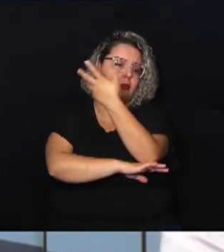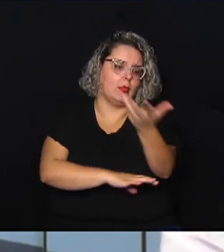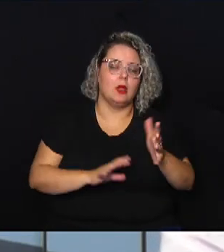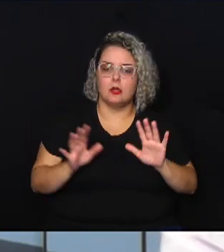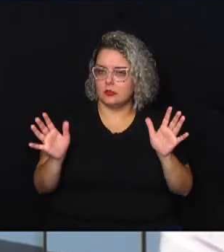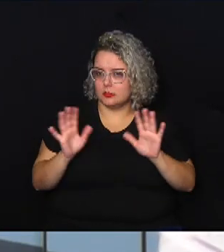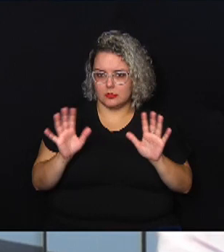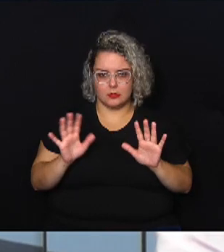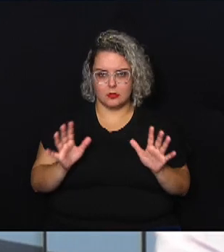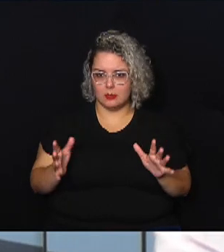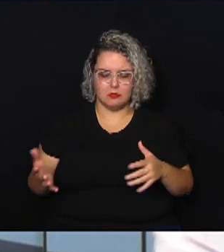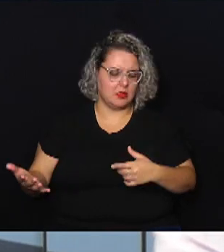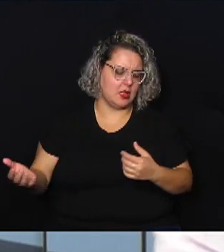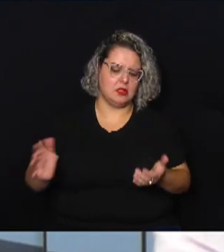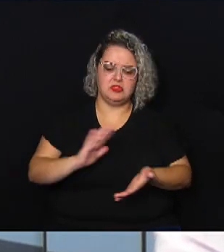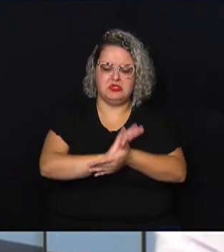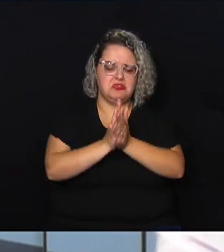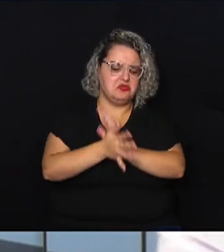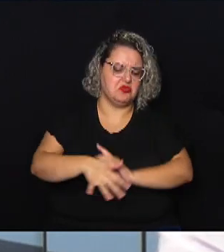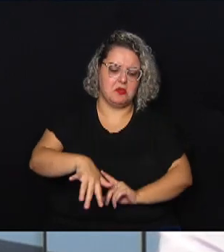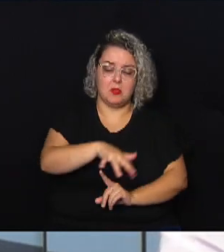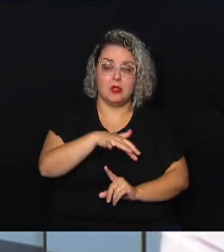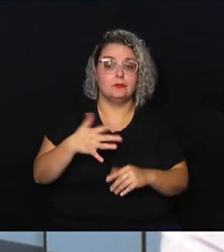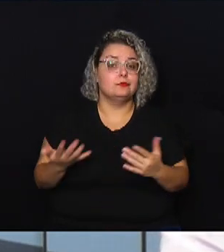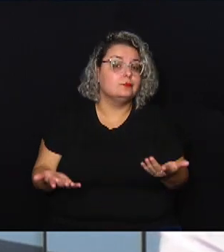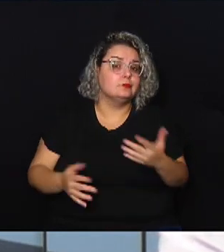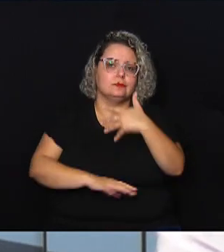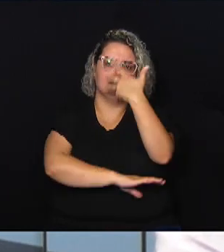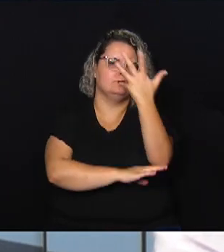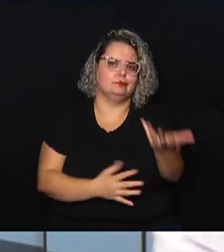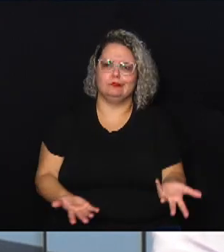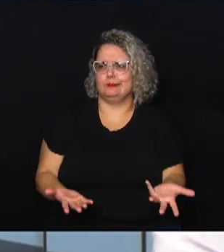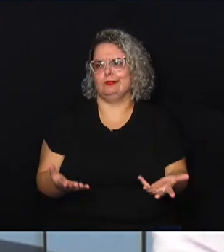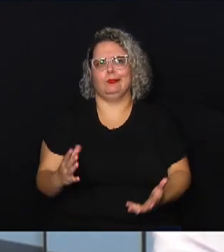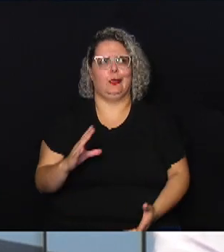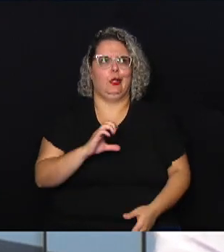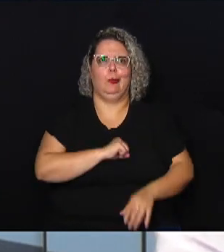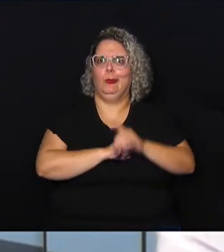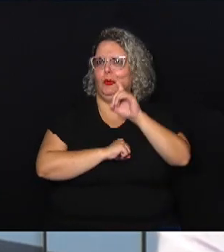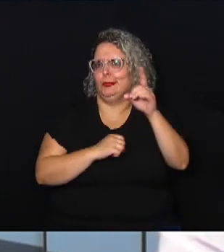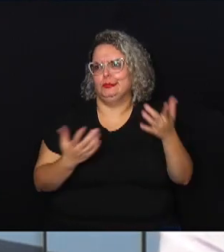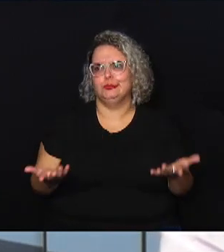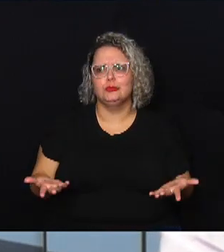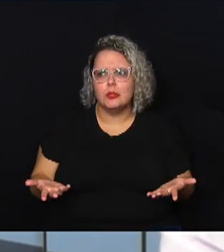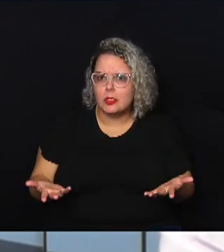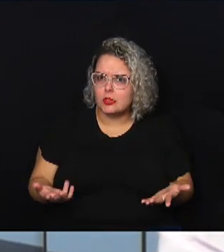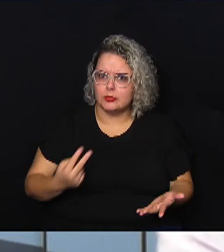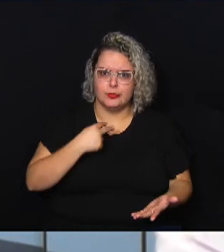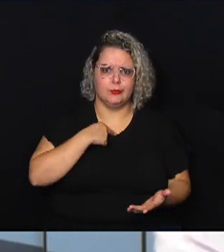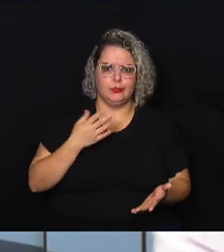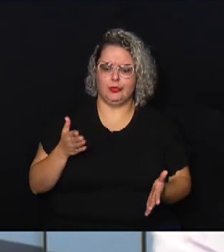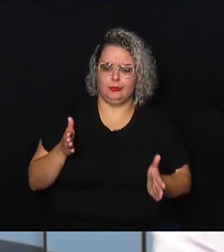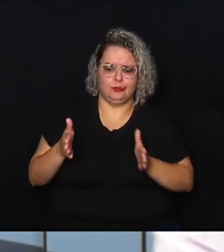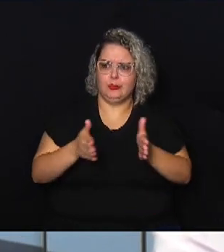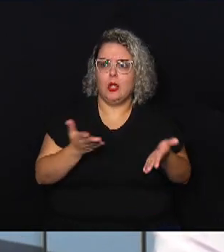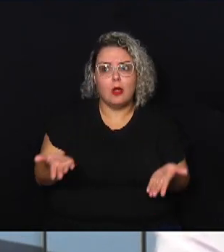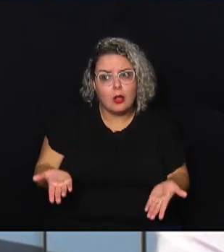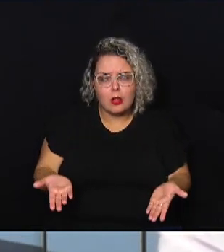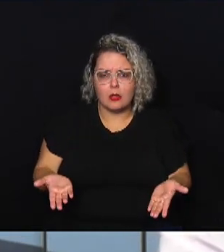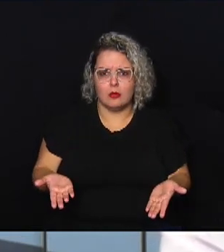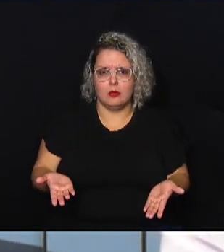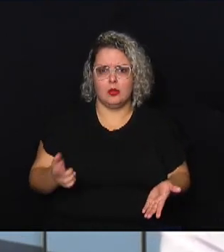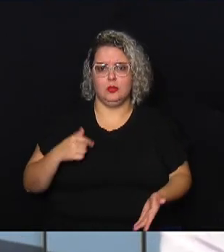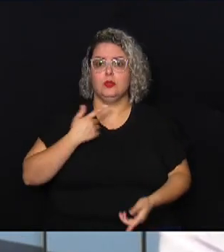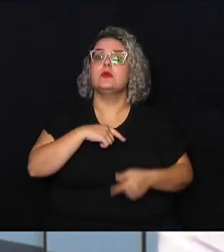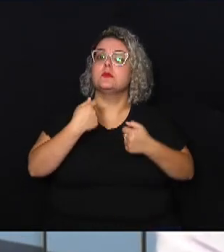temos que acabar com o meio ambiente, porque senão a árvore cai. Pelo amor de Deus, não podemos chegar nesse ponto. Nós precisamos